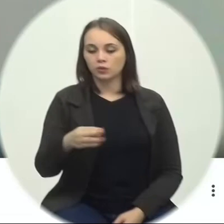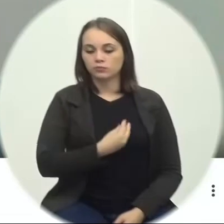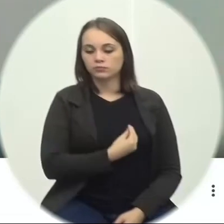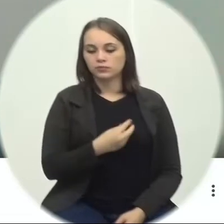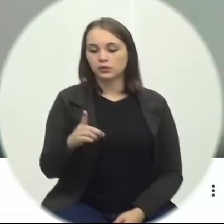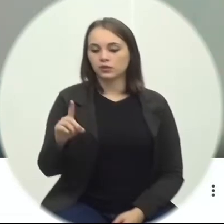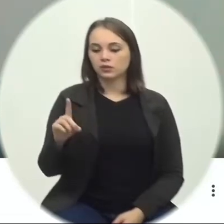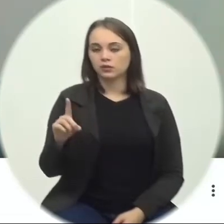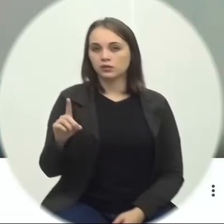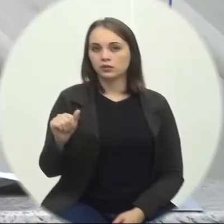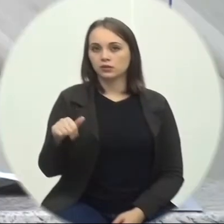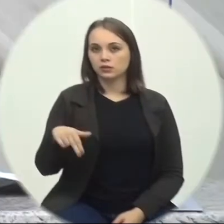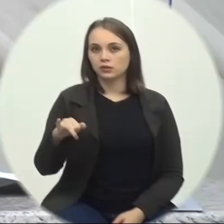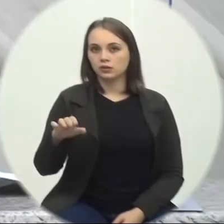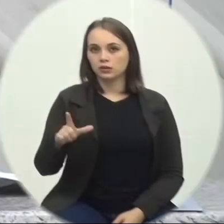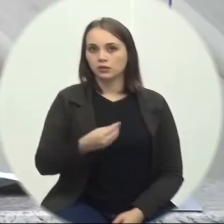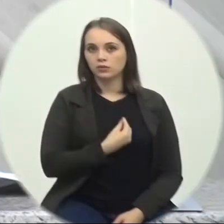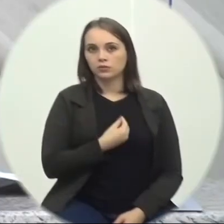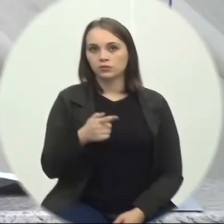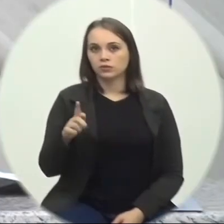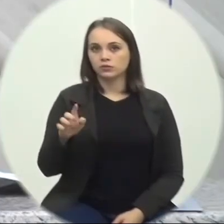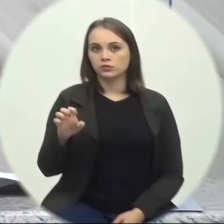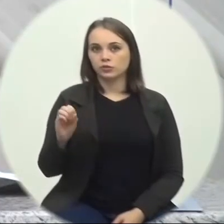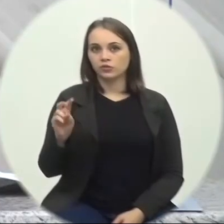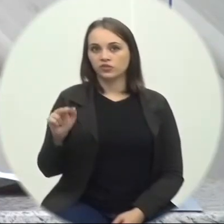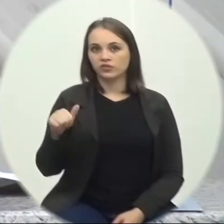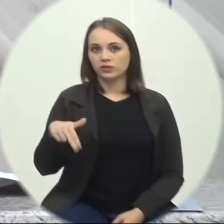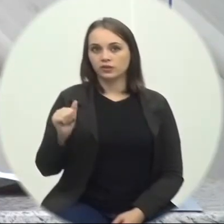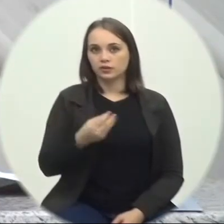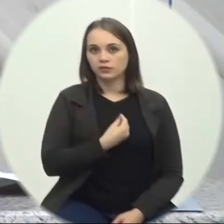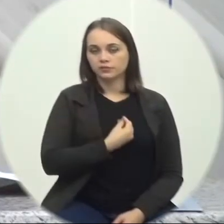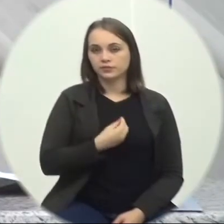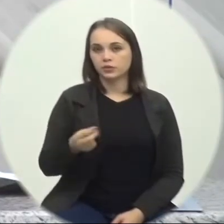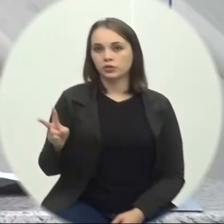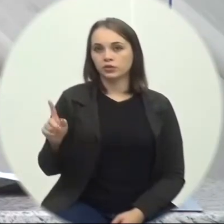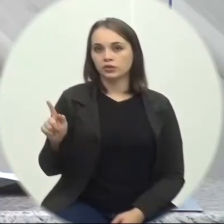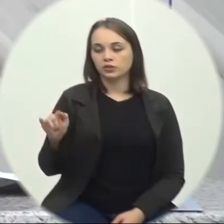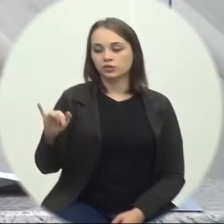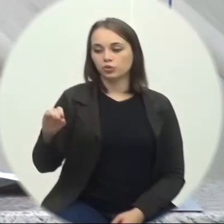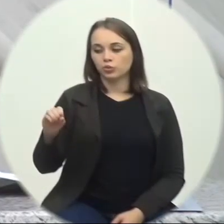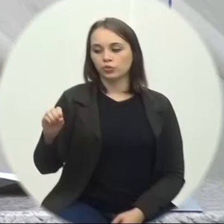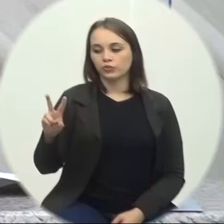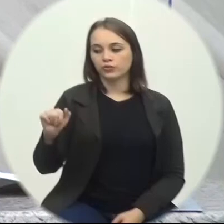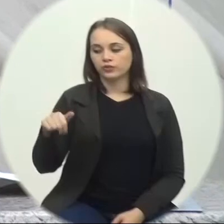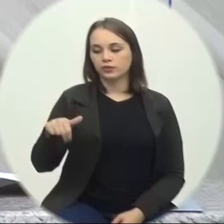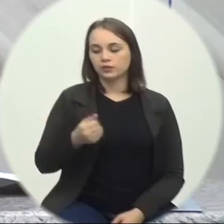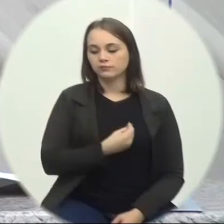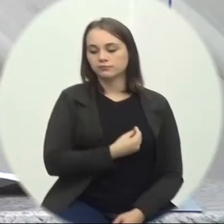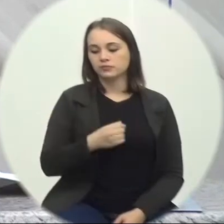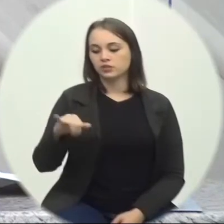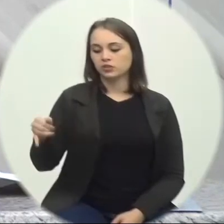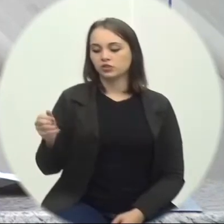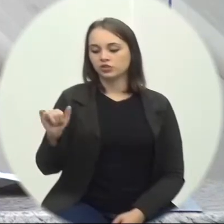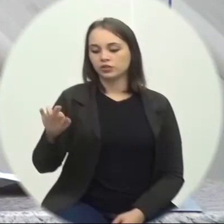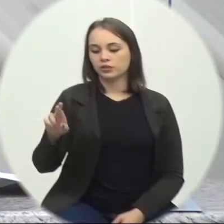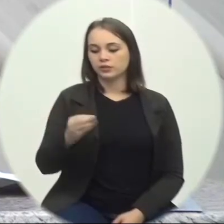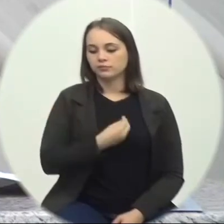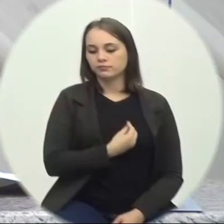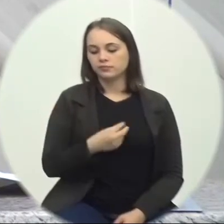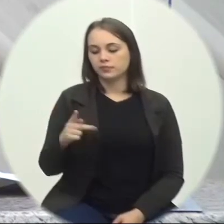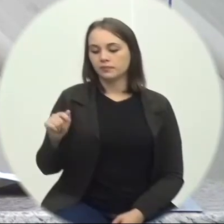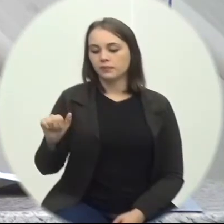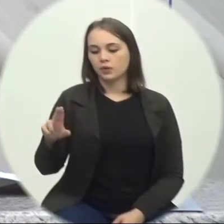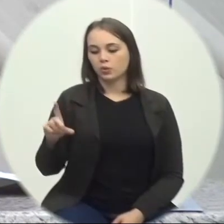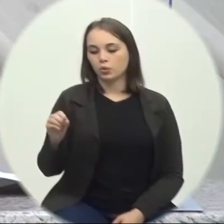Tunis presente vereador Giovanna Zanetti presente vereadora Giovanna Mondardo presente vereador Jair presente vereador Paulo Ferrarese